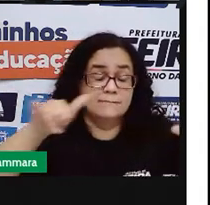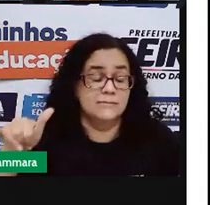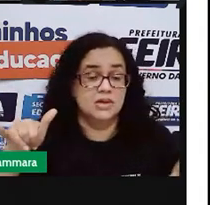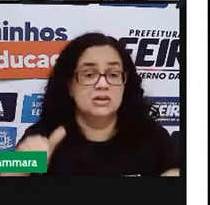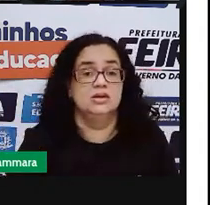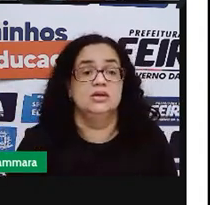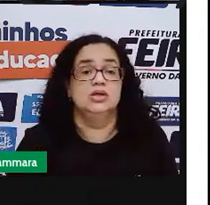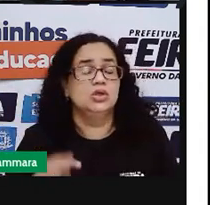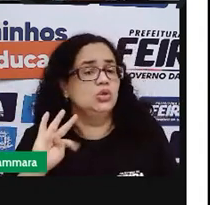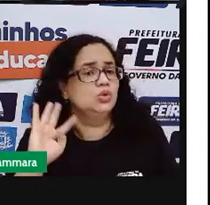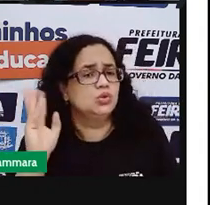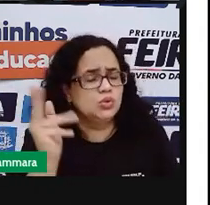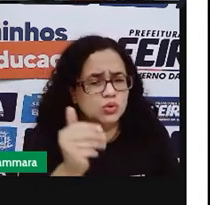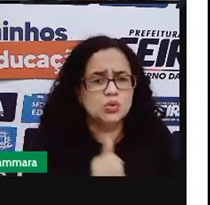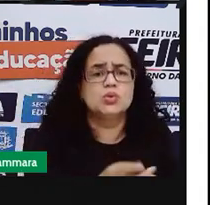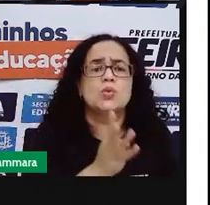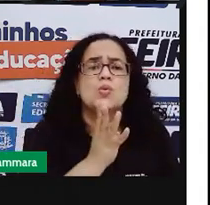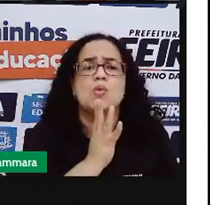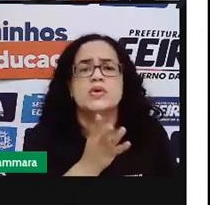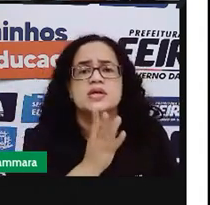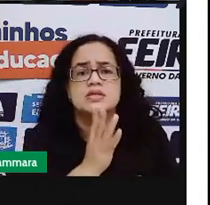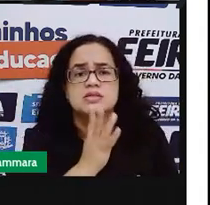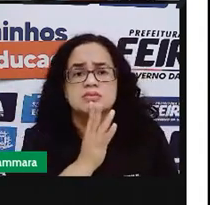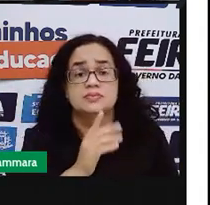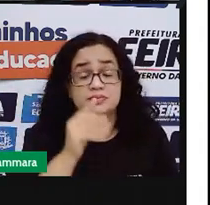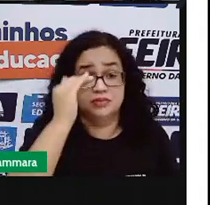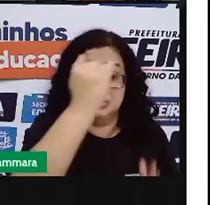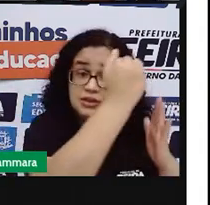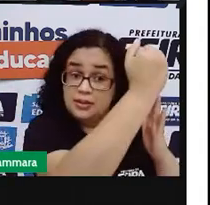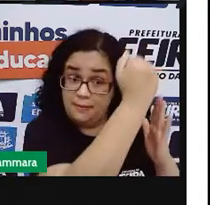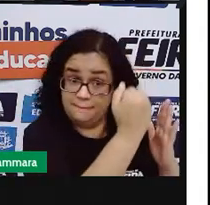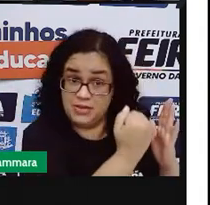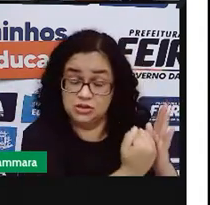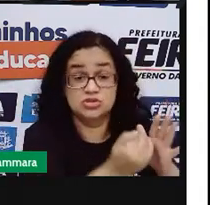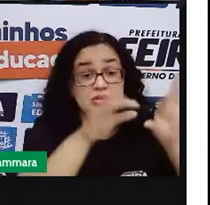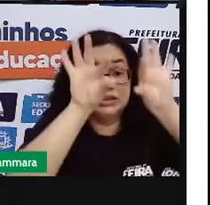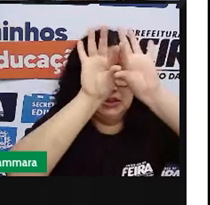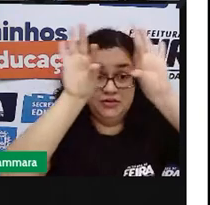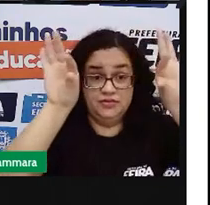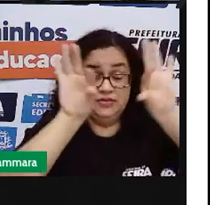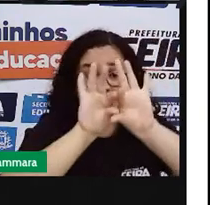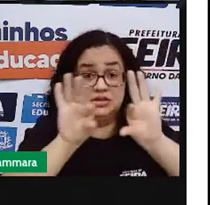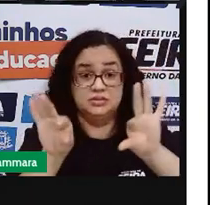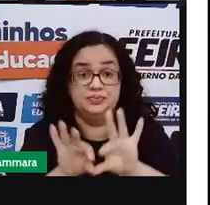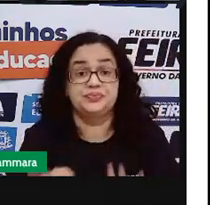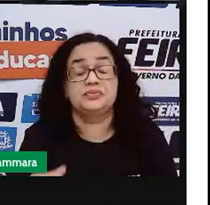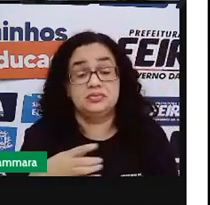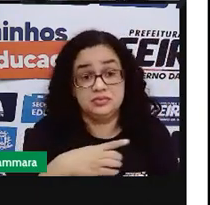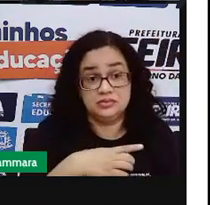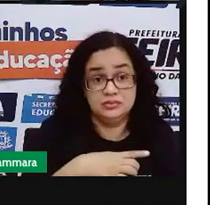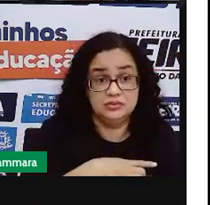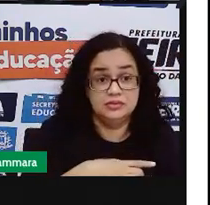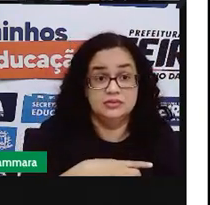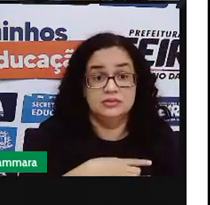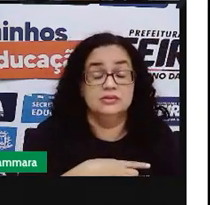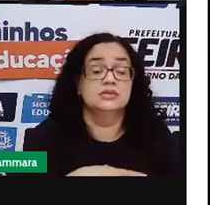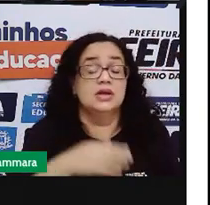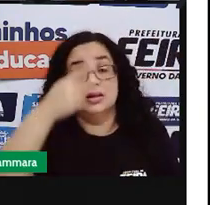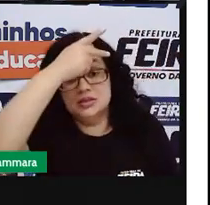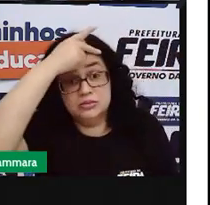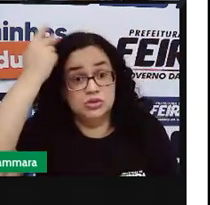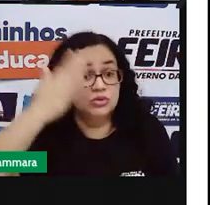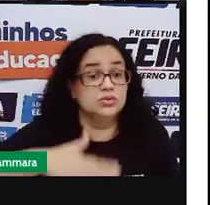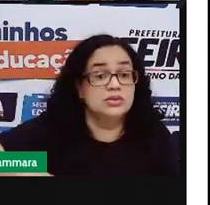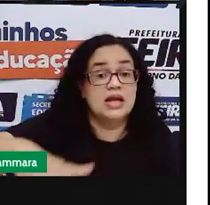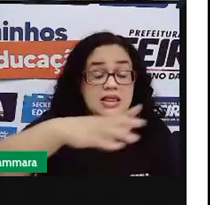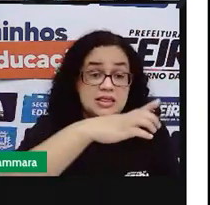produto, para que todo mundo conheça ele. Aqui nós temos a frase que vai convencer o público